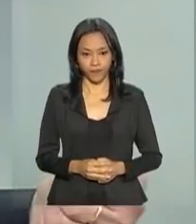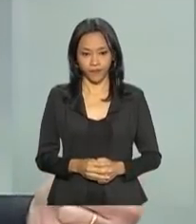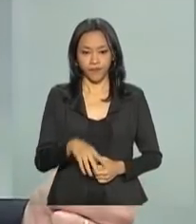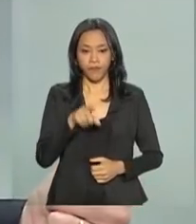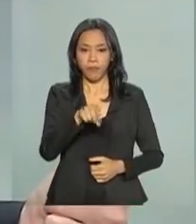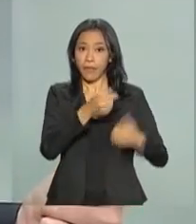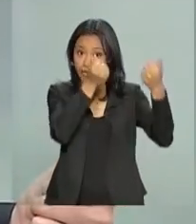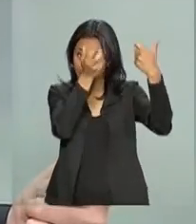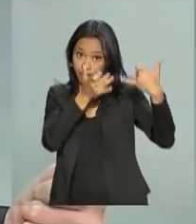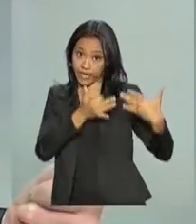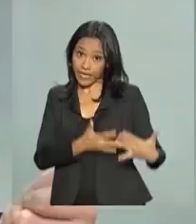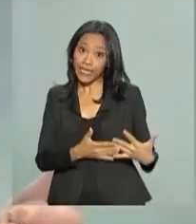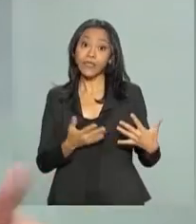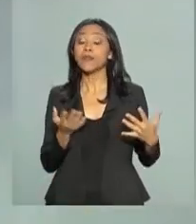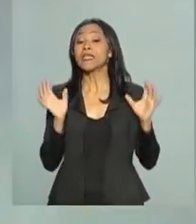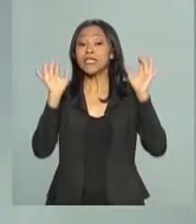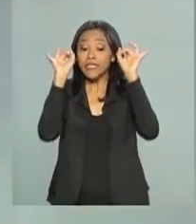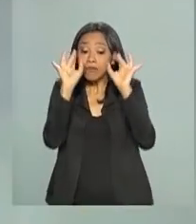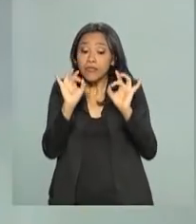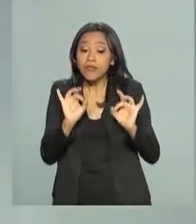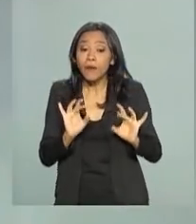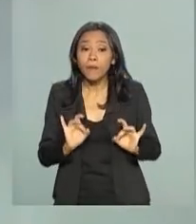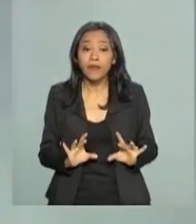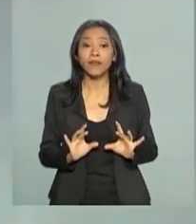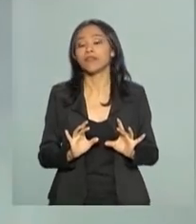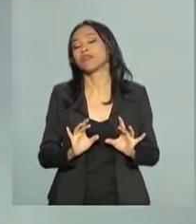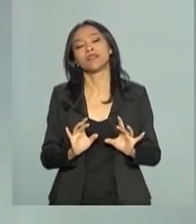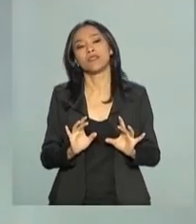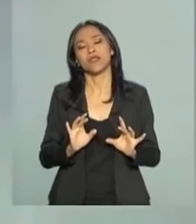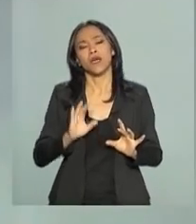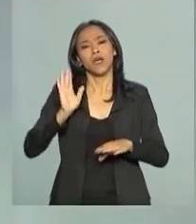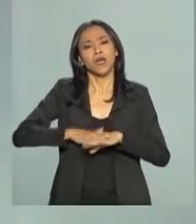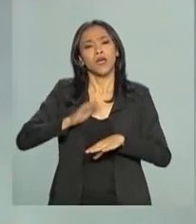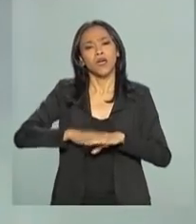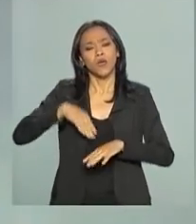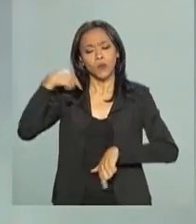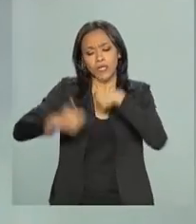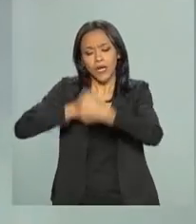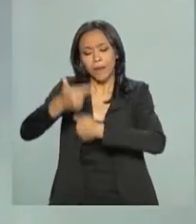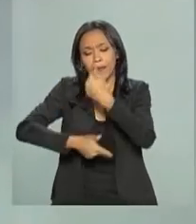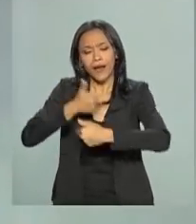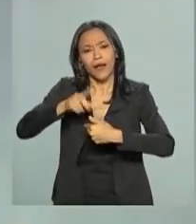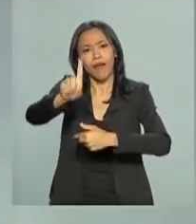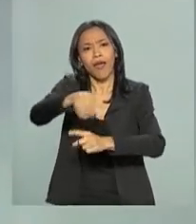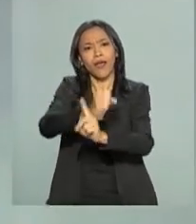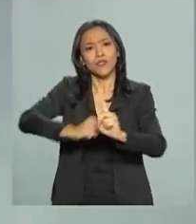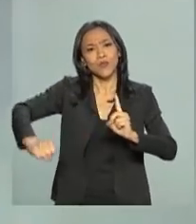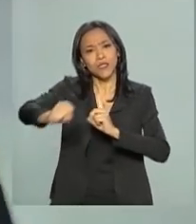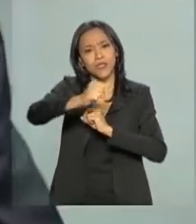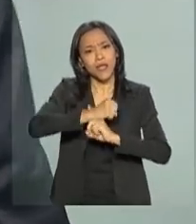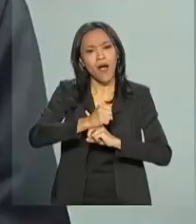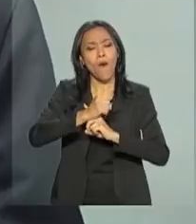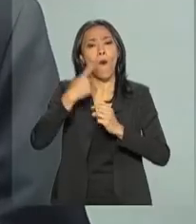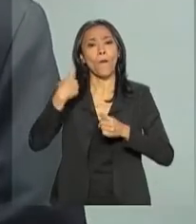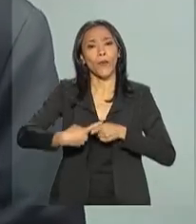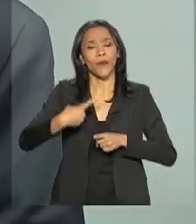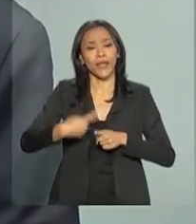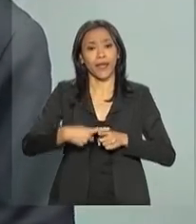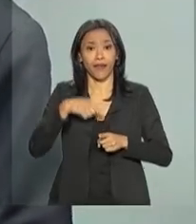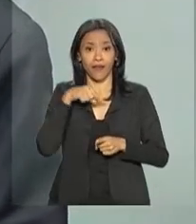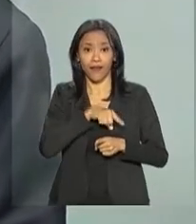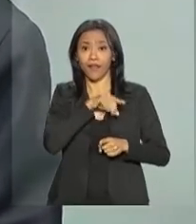Especialmente a Defensoria, ela tem um exercício que é de natureza social, porque ela vai buscar